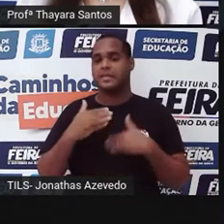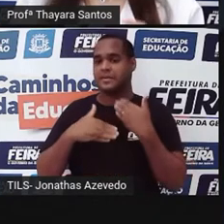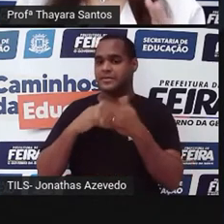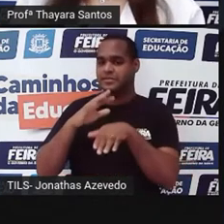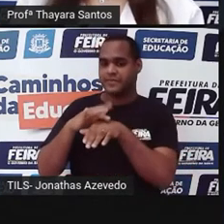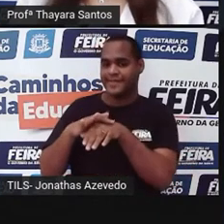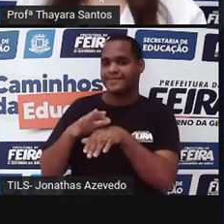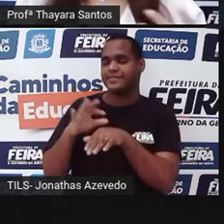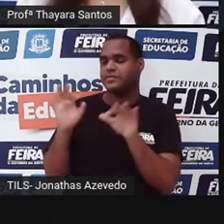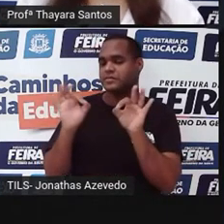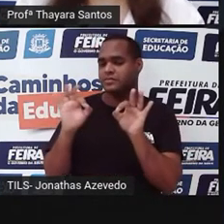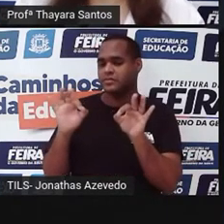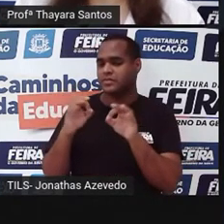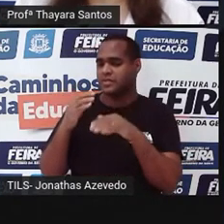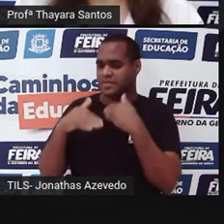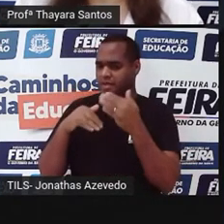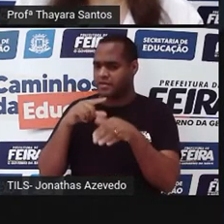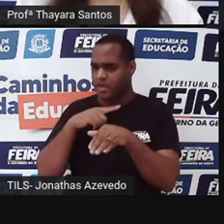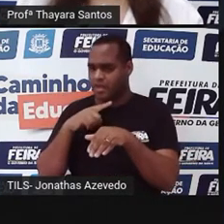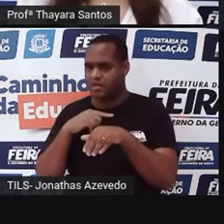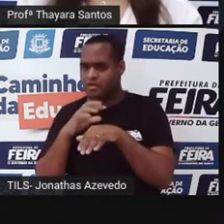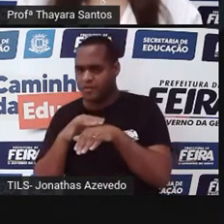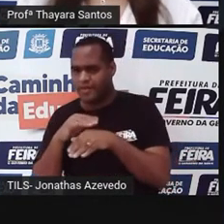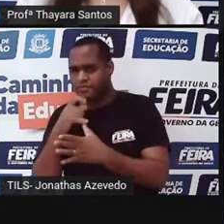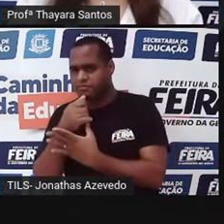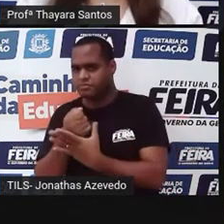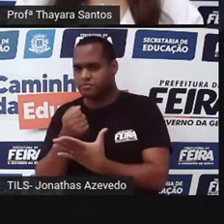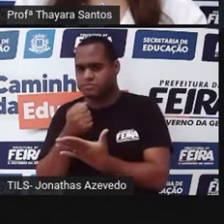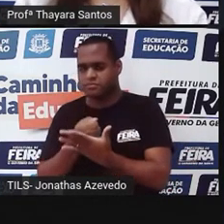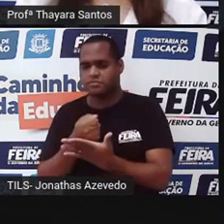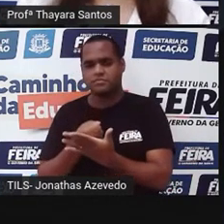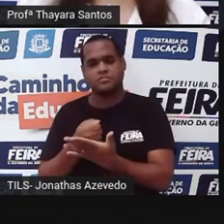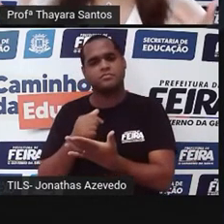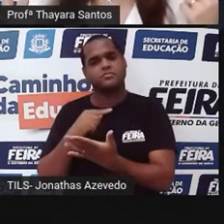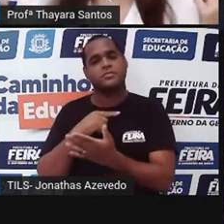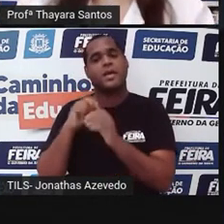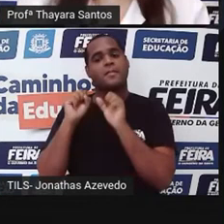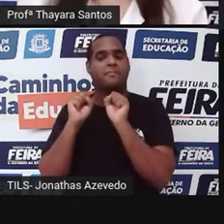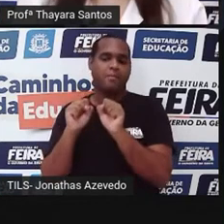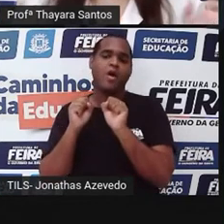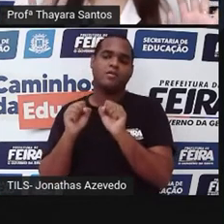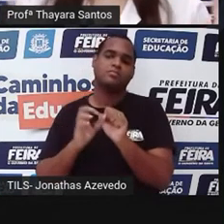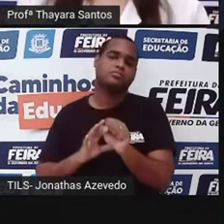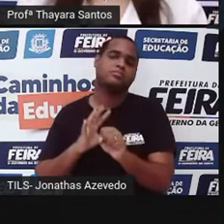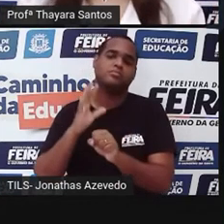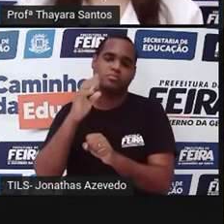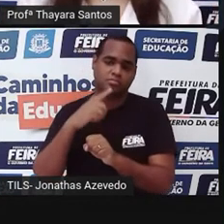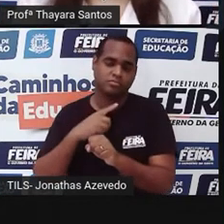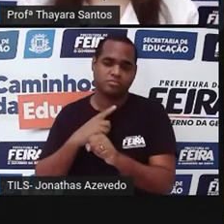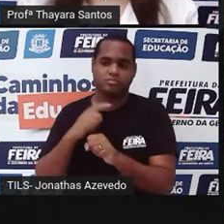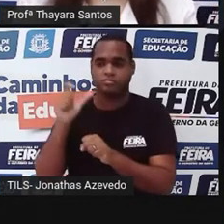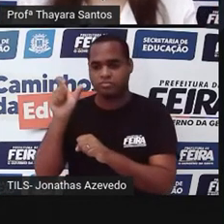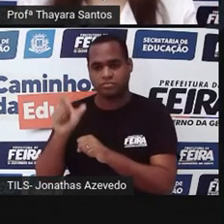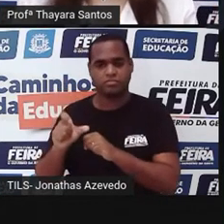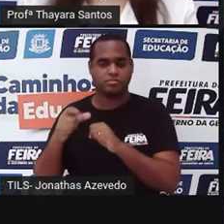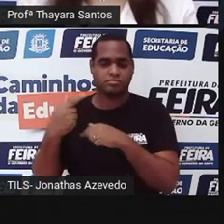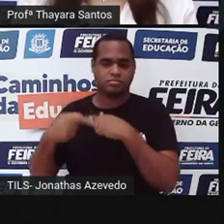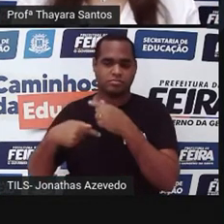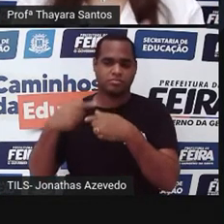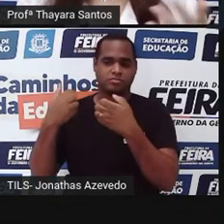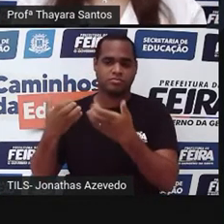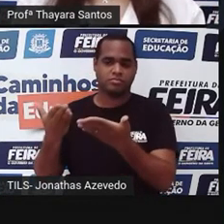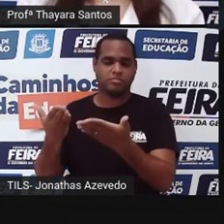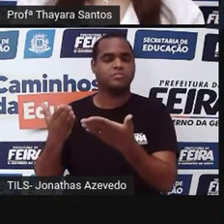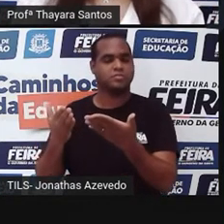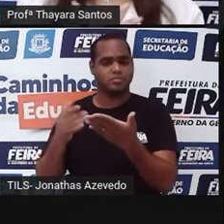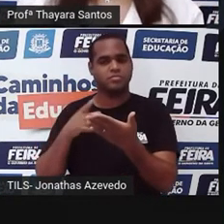risco. Quer dizer que ela ia ter essa doença obrigatoriamente? Não. Ela tinha possibilidade, por causa das características genéticas que estavam lá.